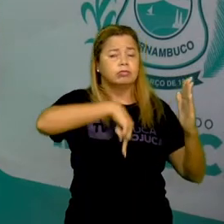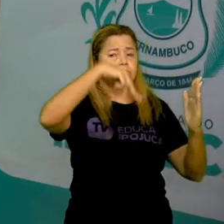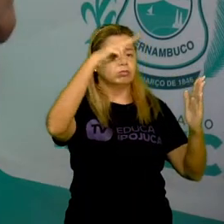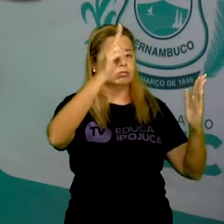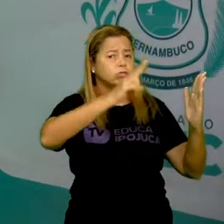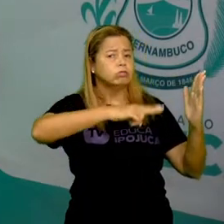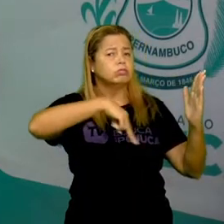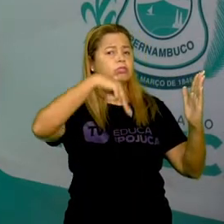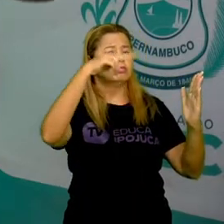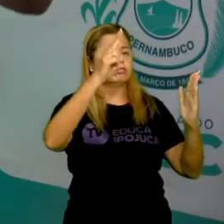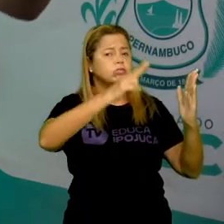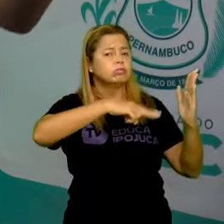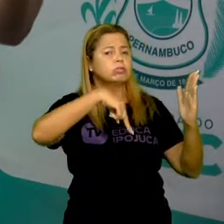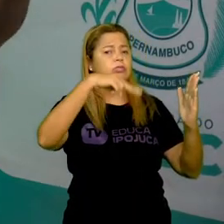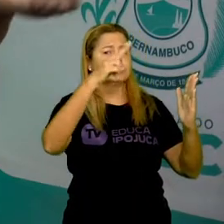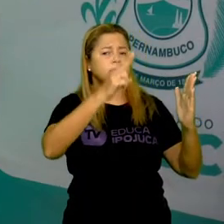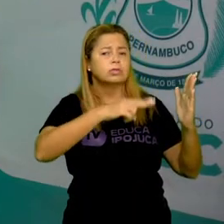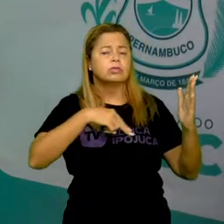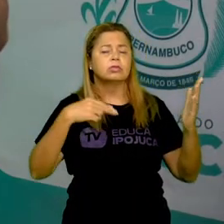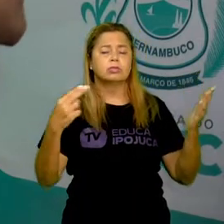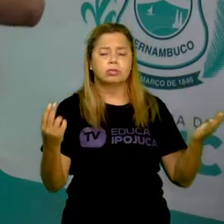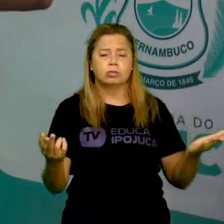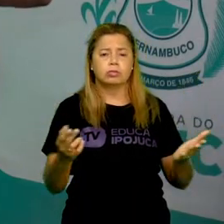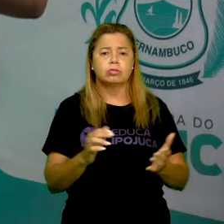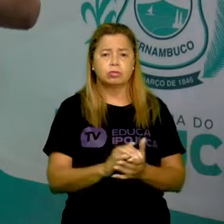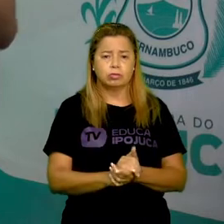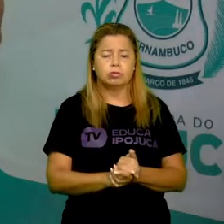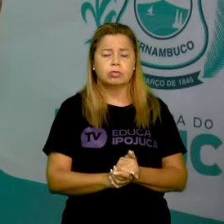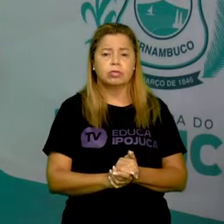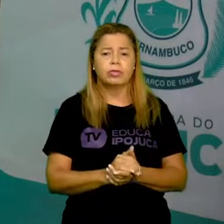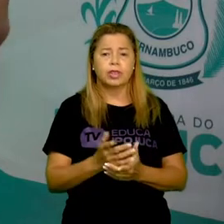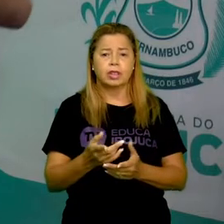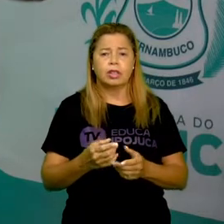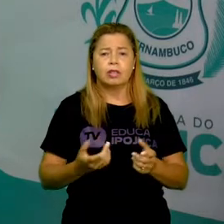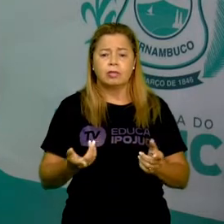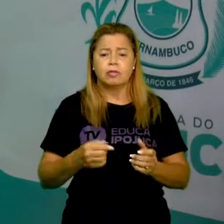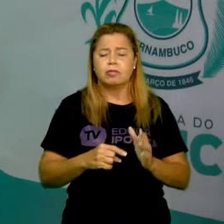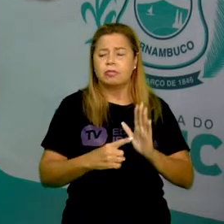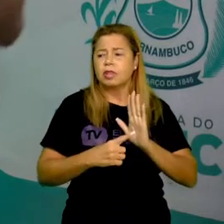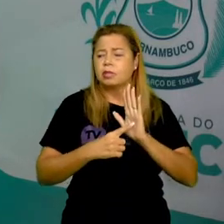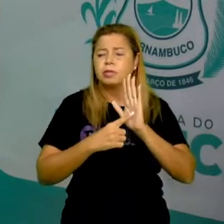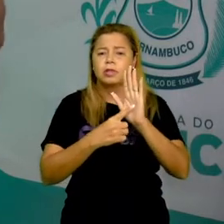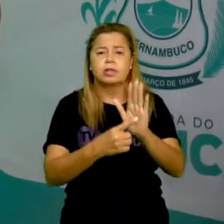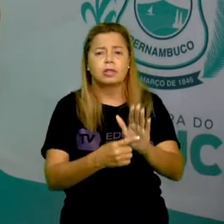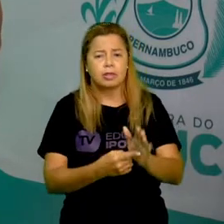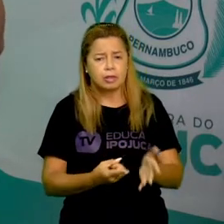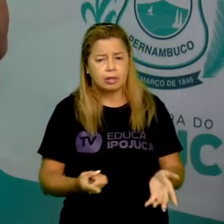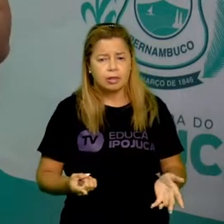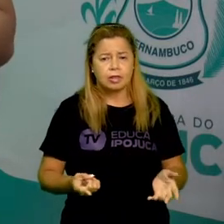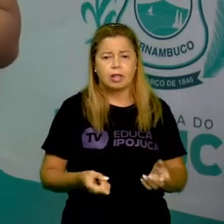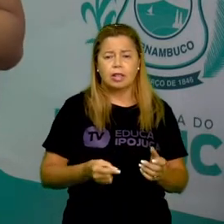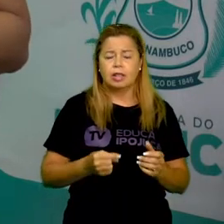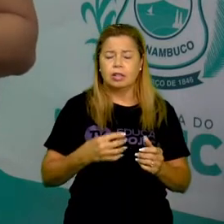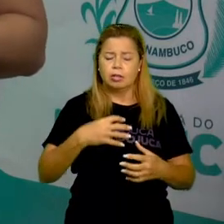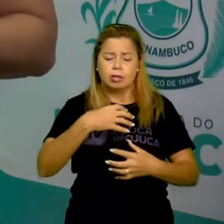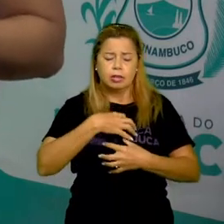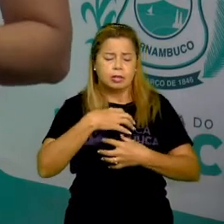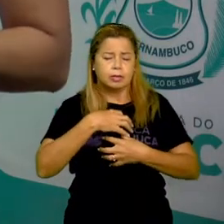sempre é bom expressar através da pintura e ali, como dizem, canalizar seus sentimentos.